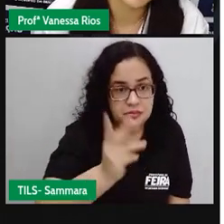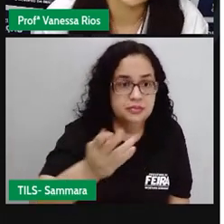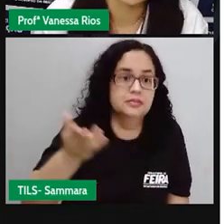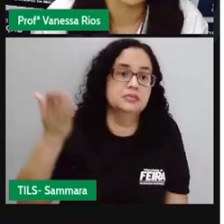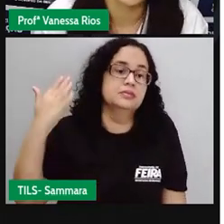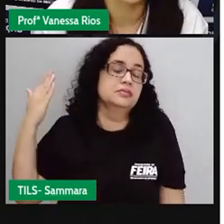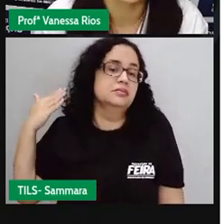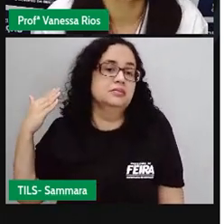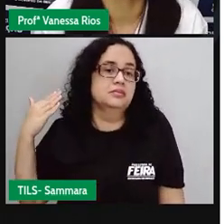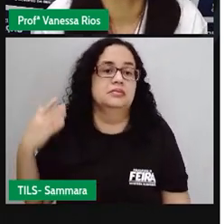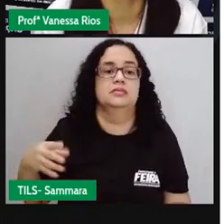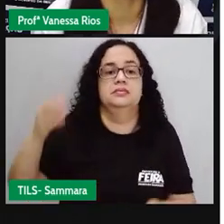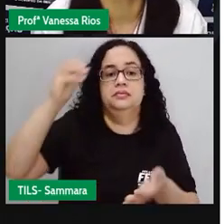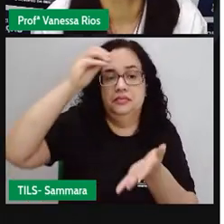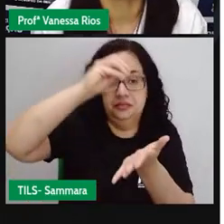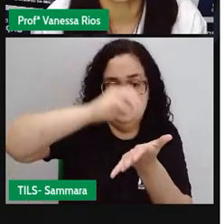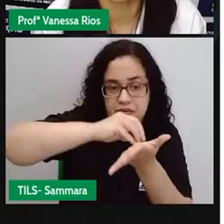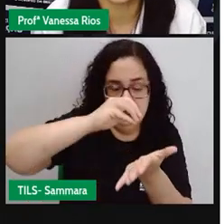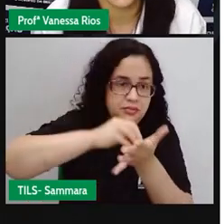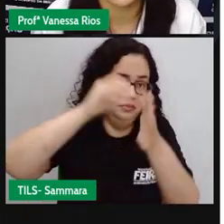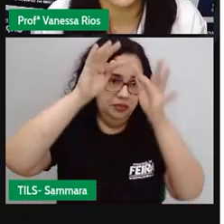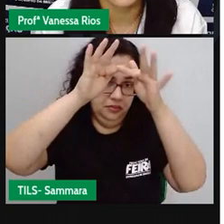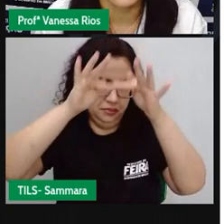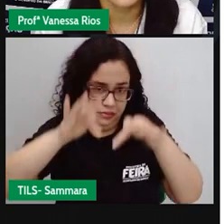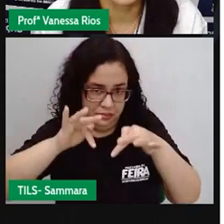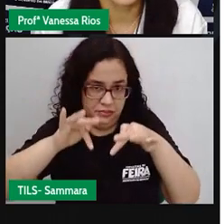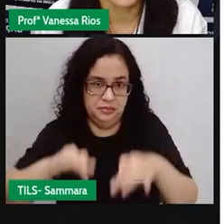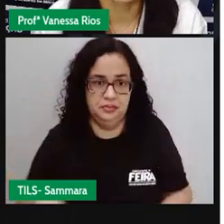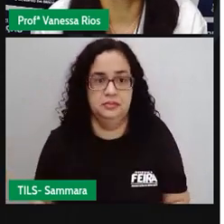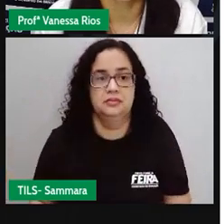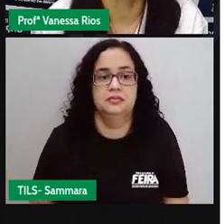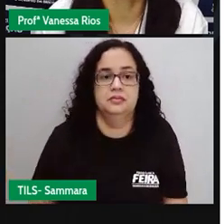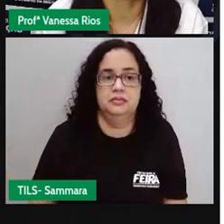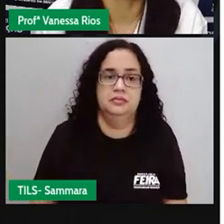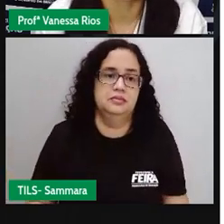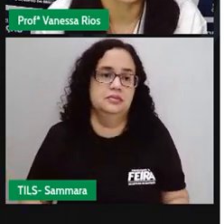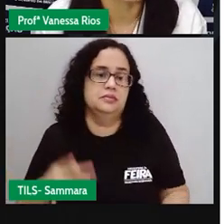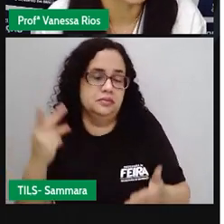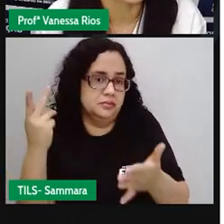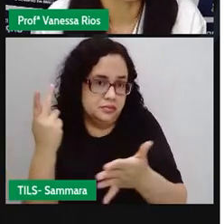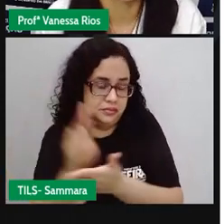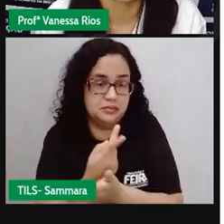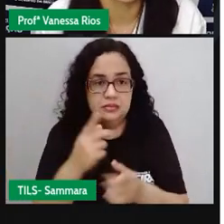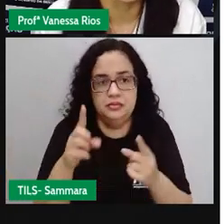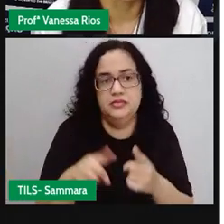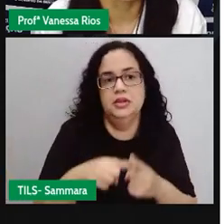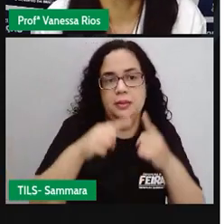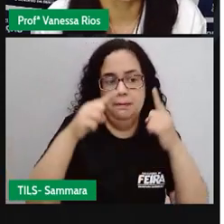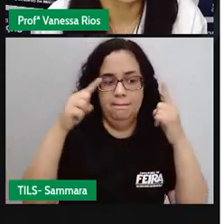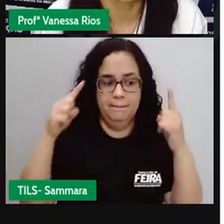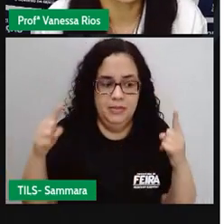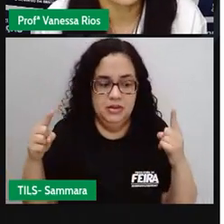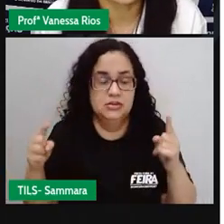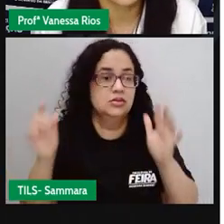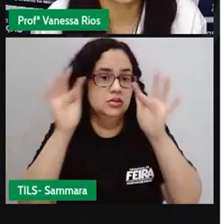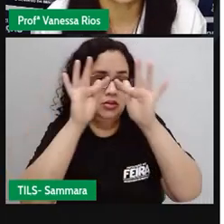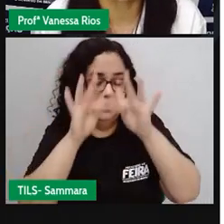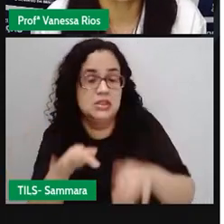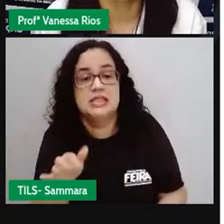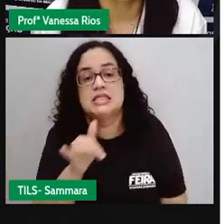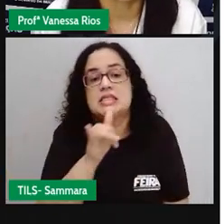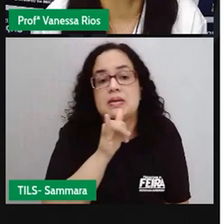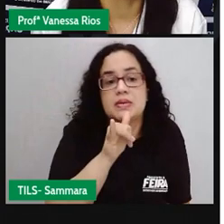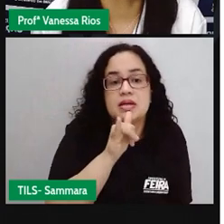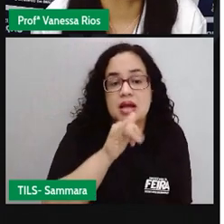passado que não foi completamente finalizado. Então é algo que acontecia mas que não foi terminado.